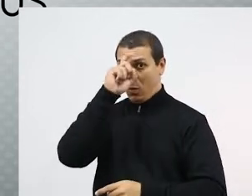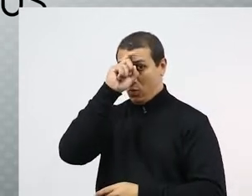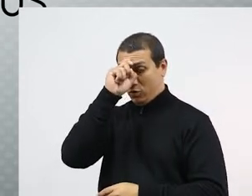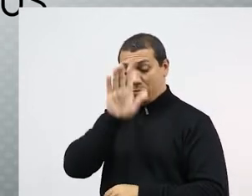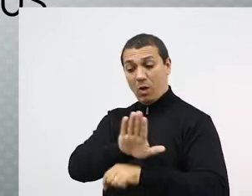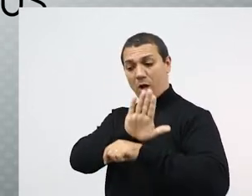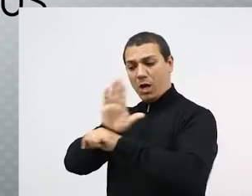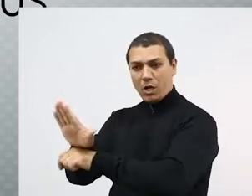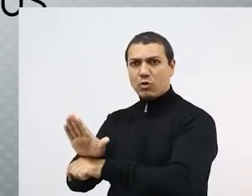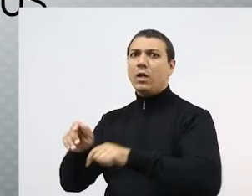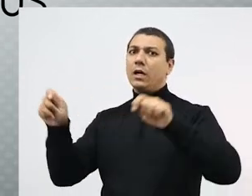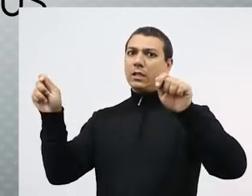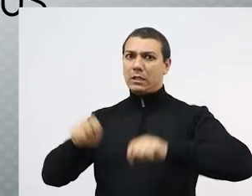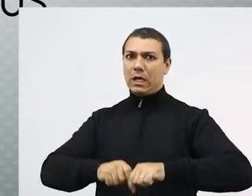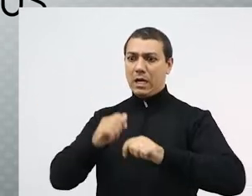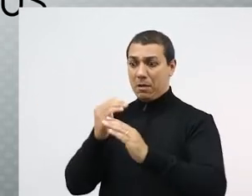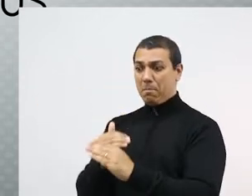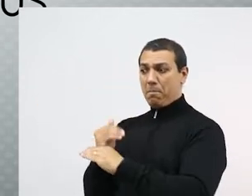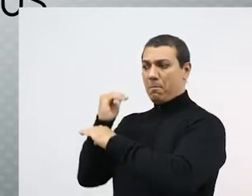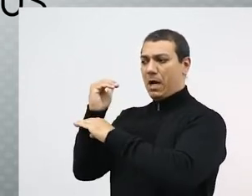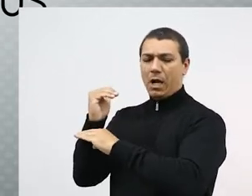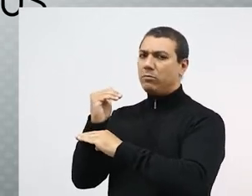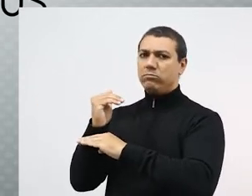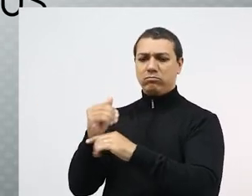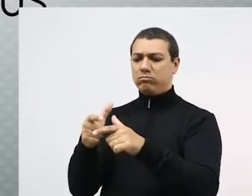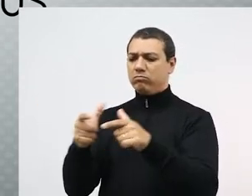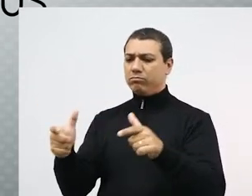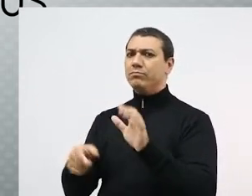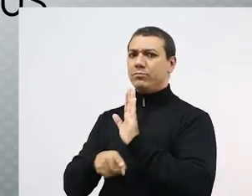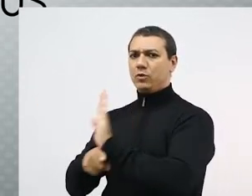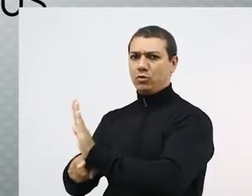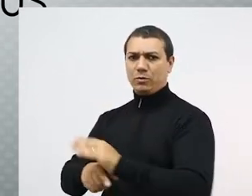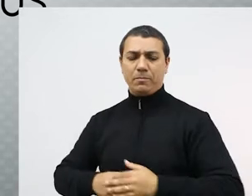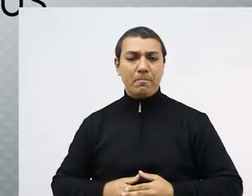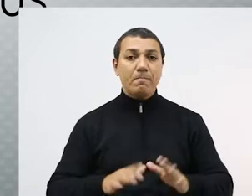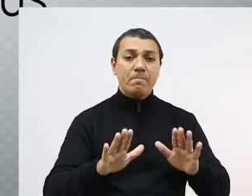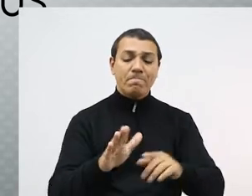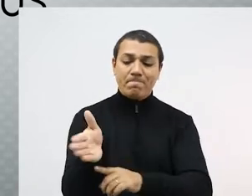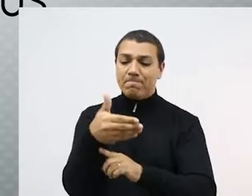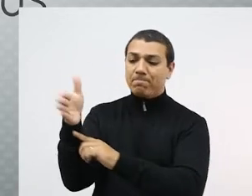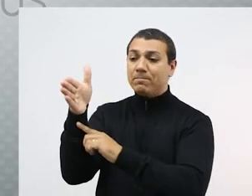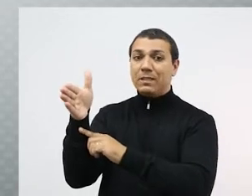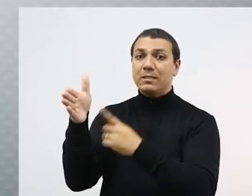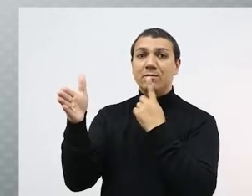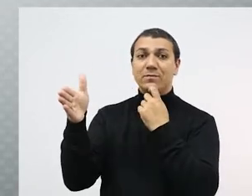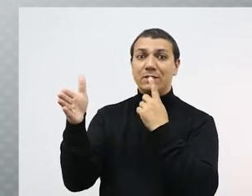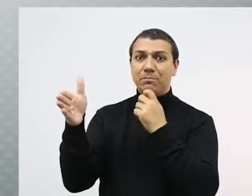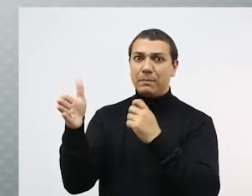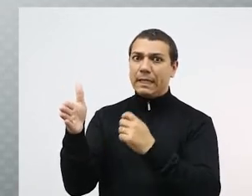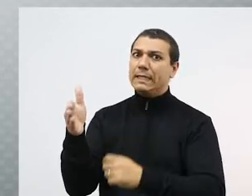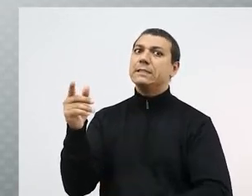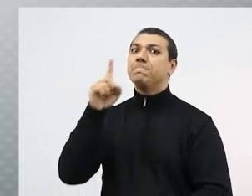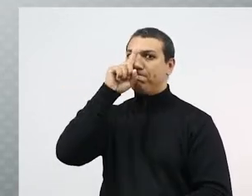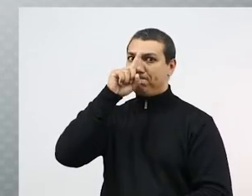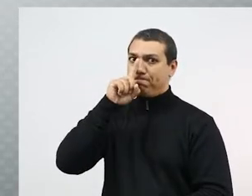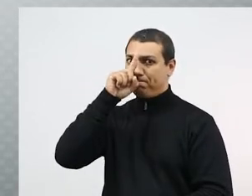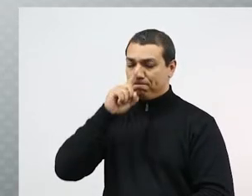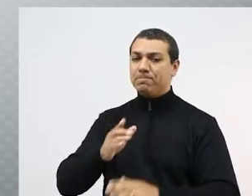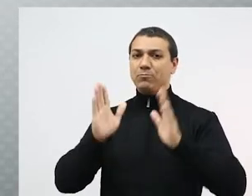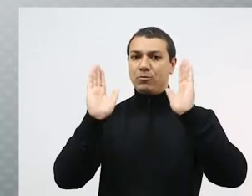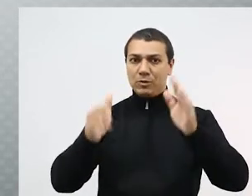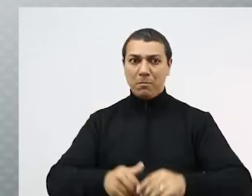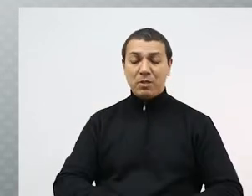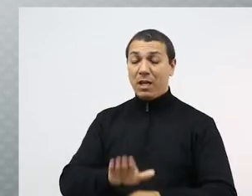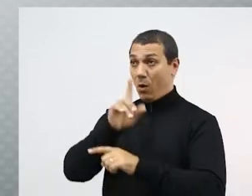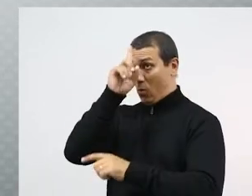a capacidade do sistema de saúde da região está acima do nível de propagação do vírus. A vermelha representa risco alto,